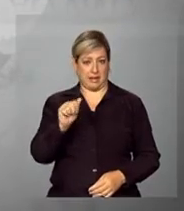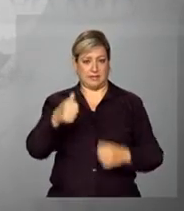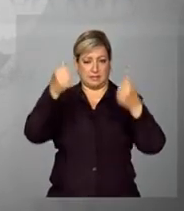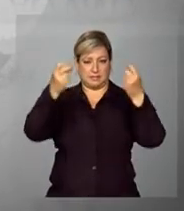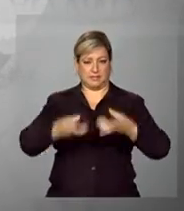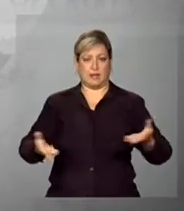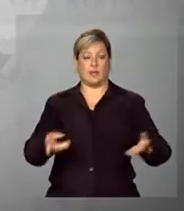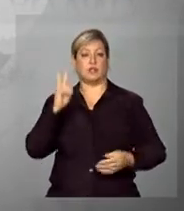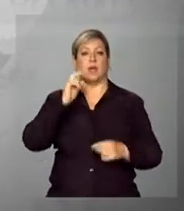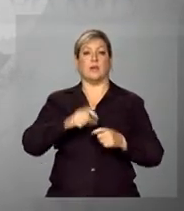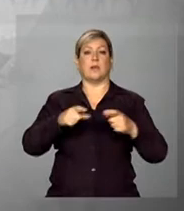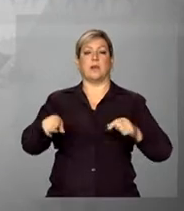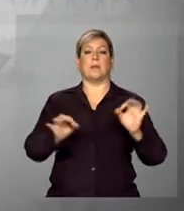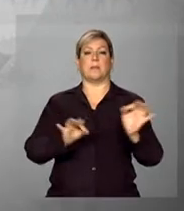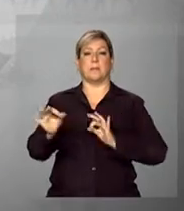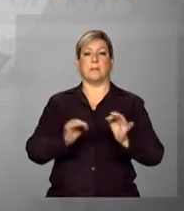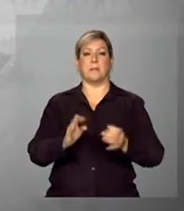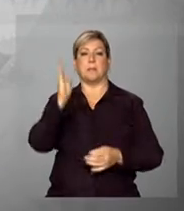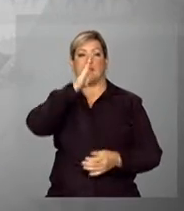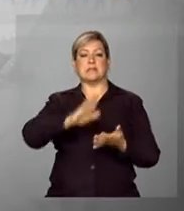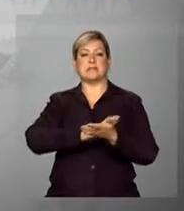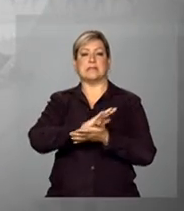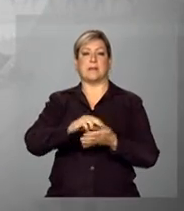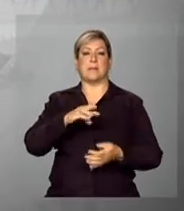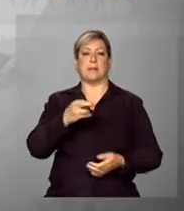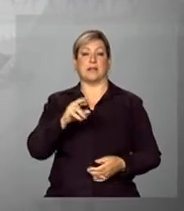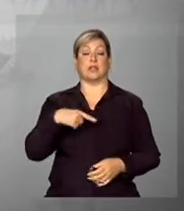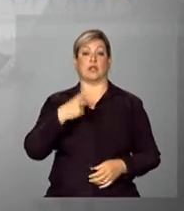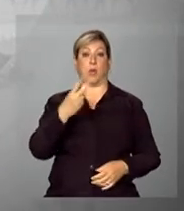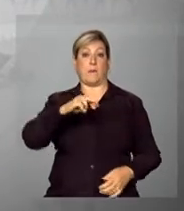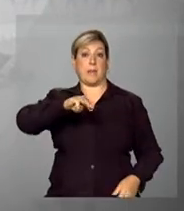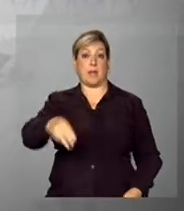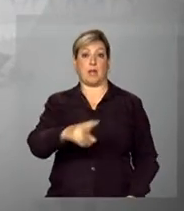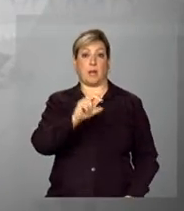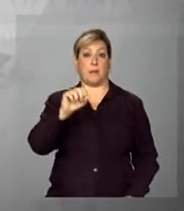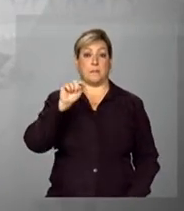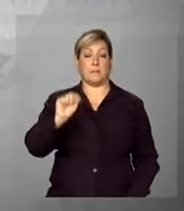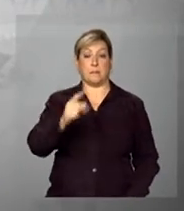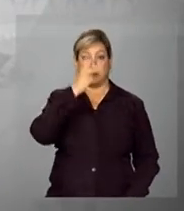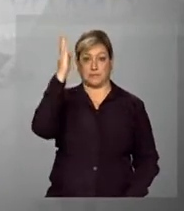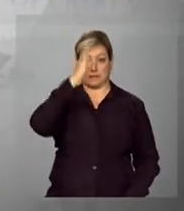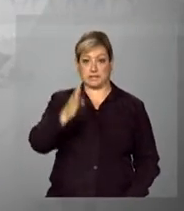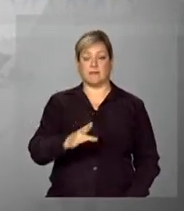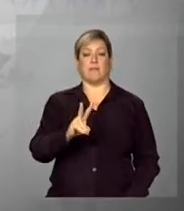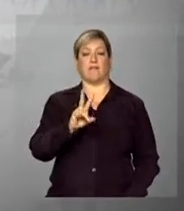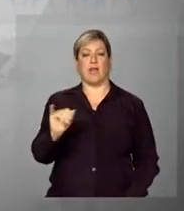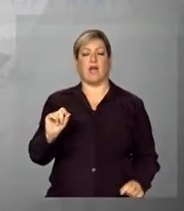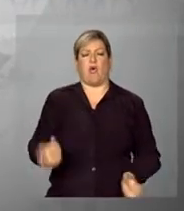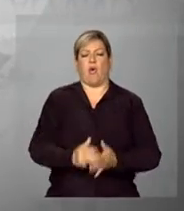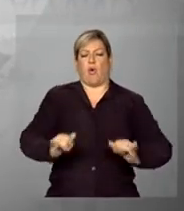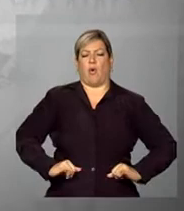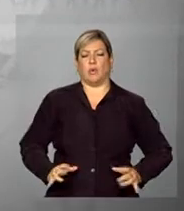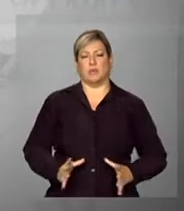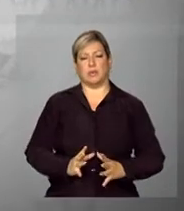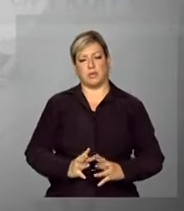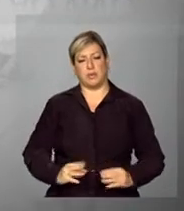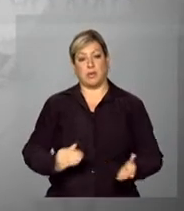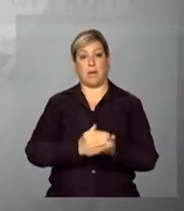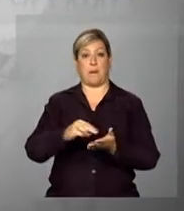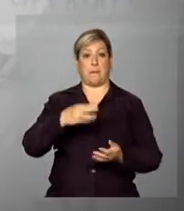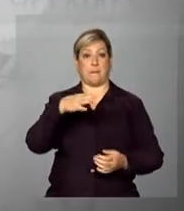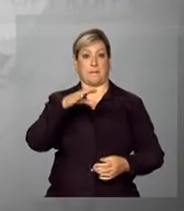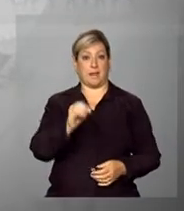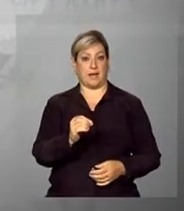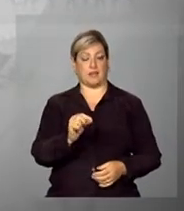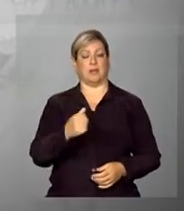ampliação do Plano Brasil Sem Miséria. 2,5 milhões de brasileiros vão deixar a extrema pobreza a partir de março.